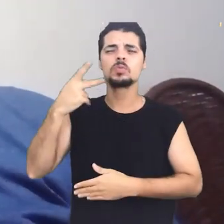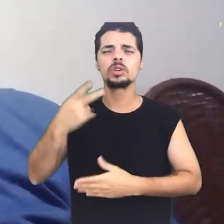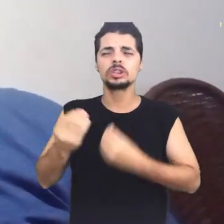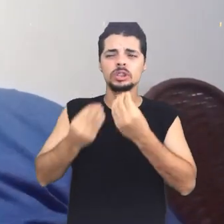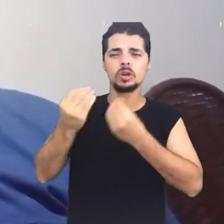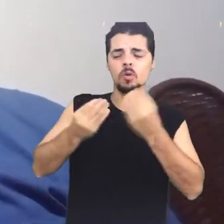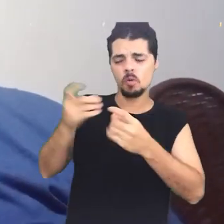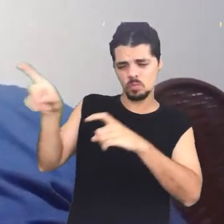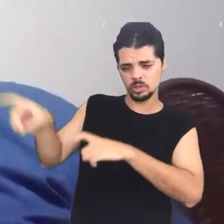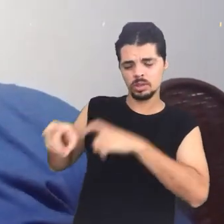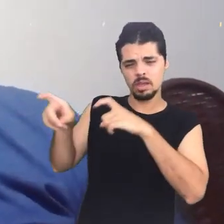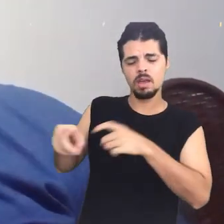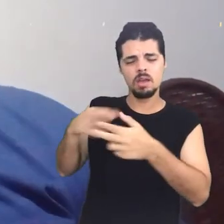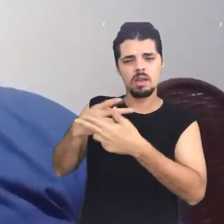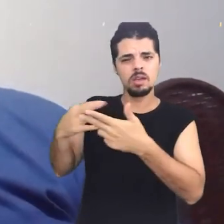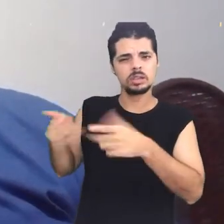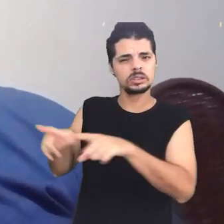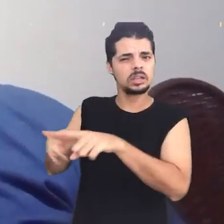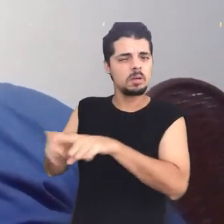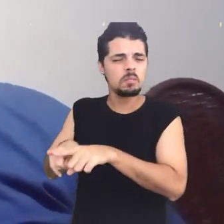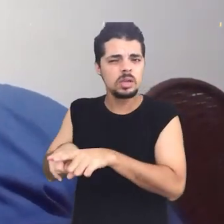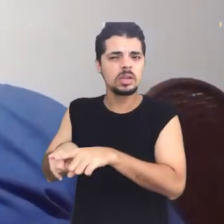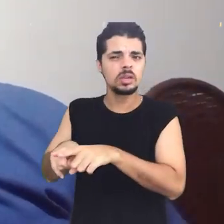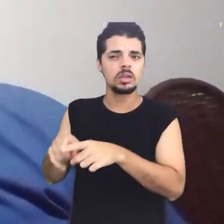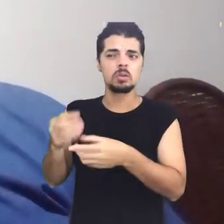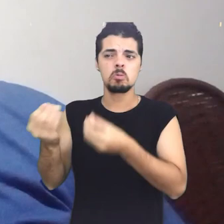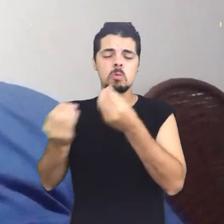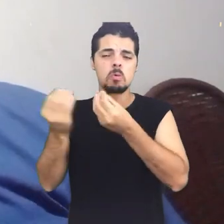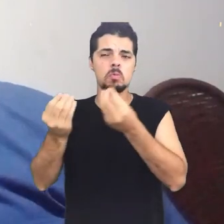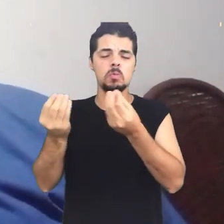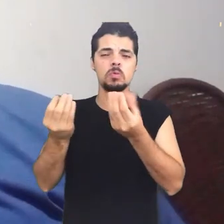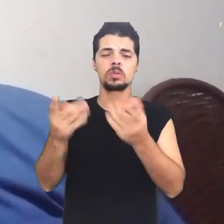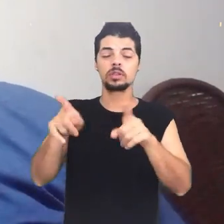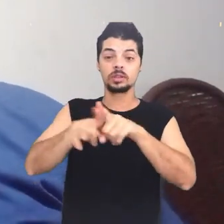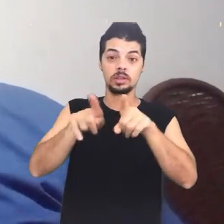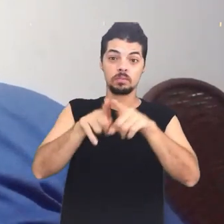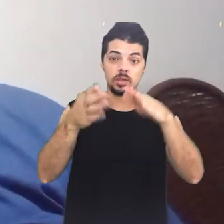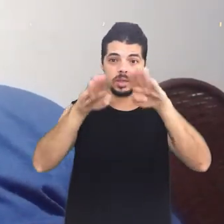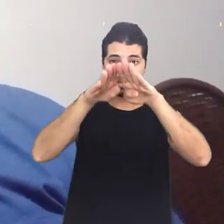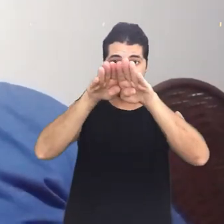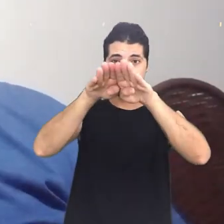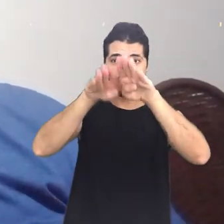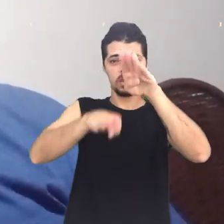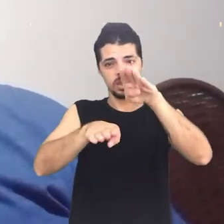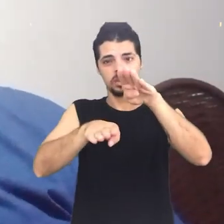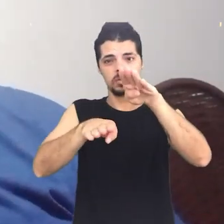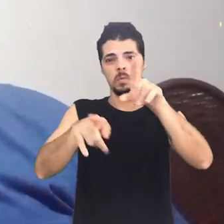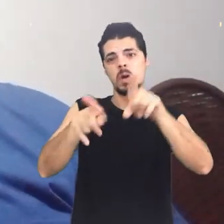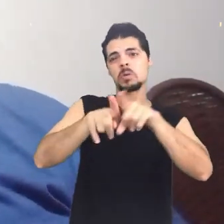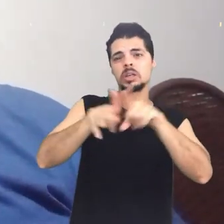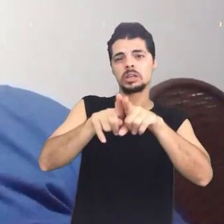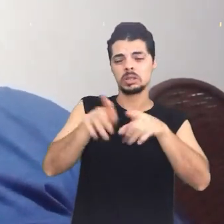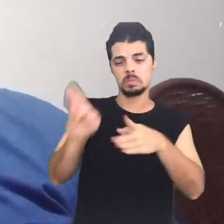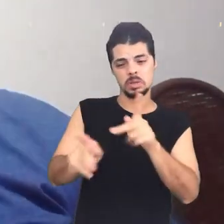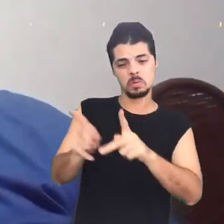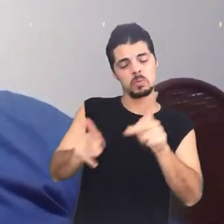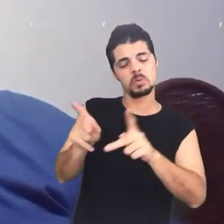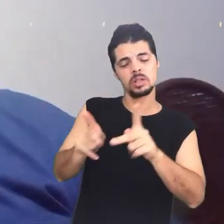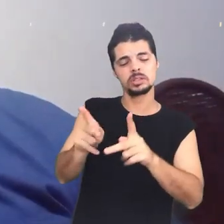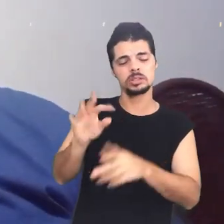nessa Constituição infelvescente de cultura, arte, luta, guerra e,